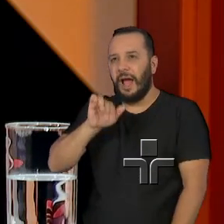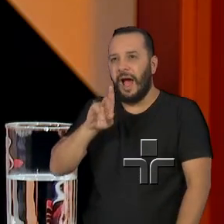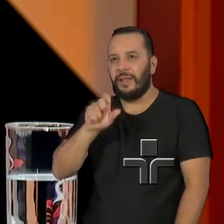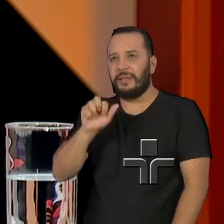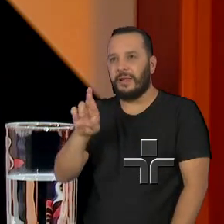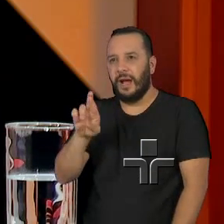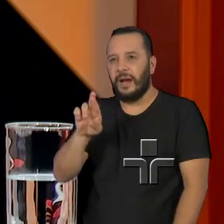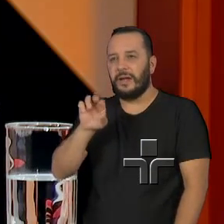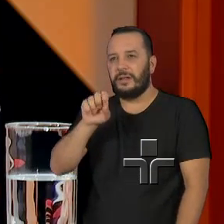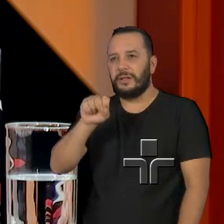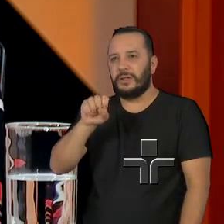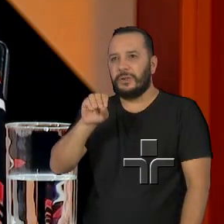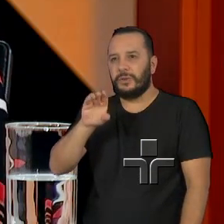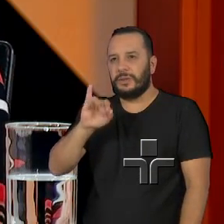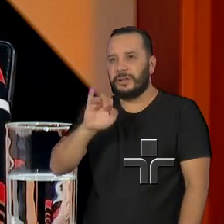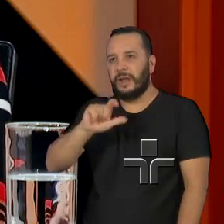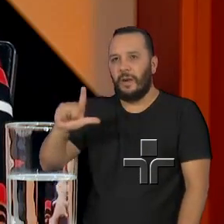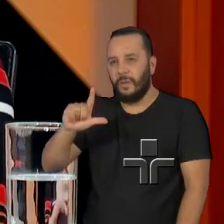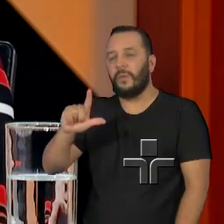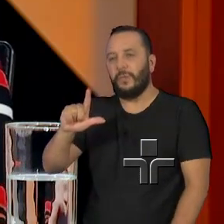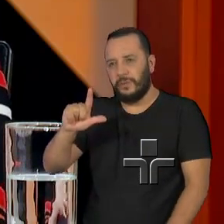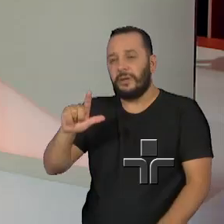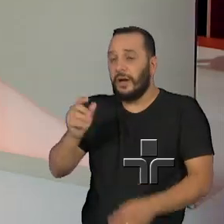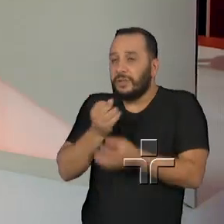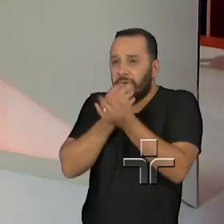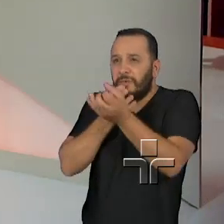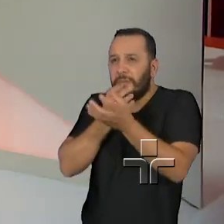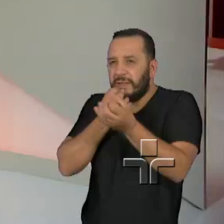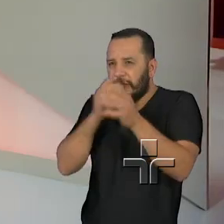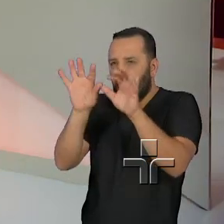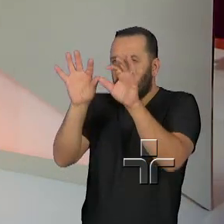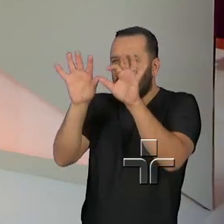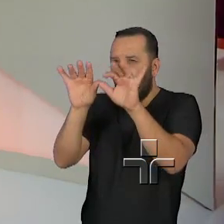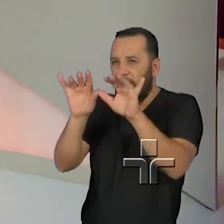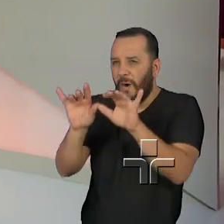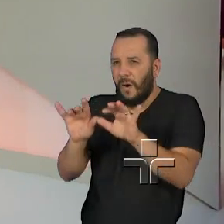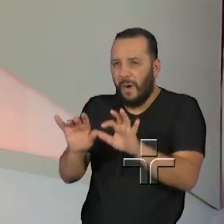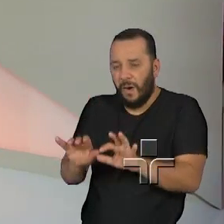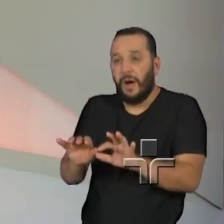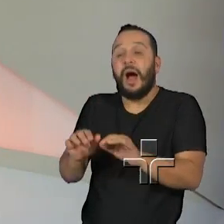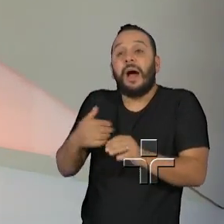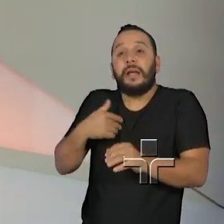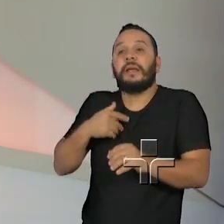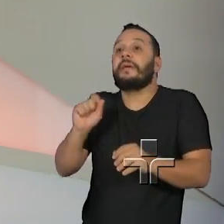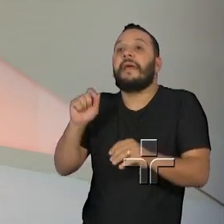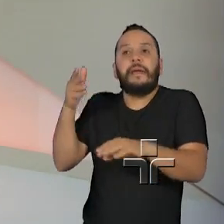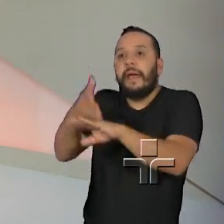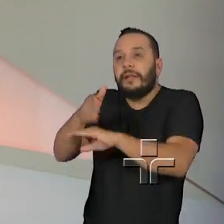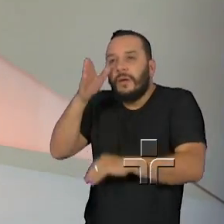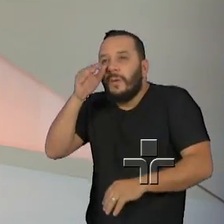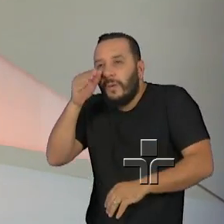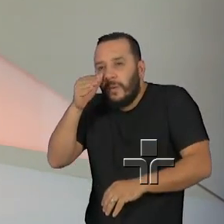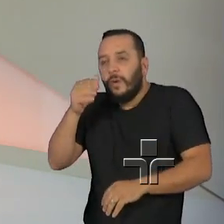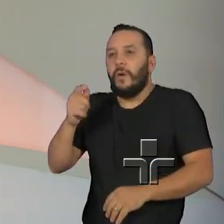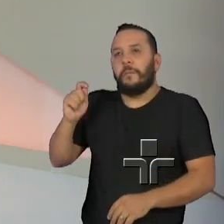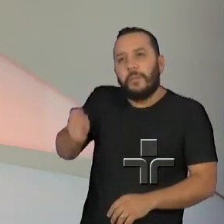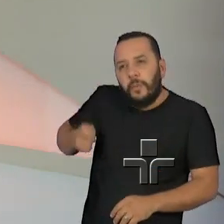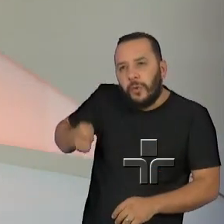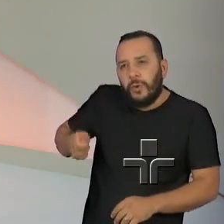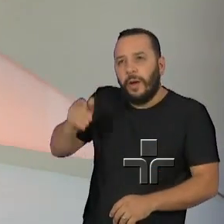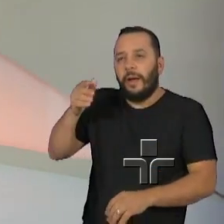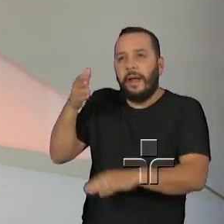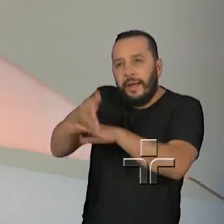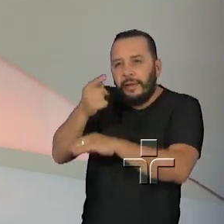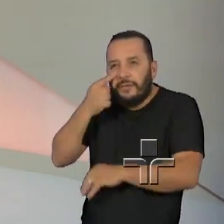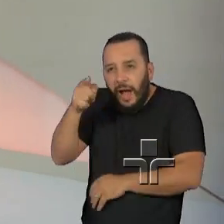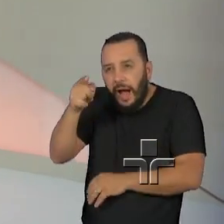ficam reservando-se o sigilo necessário, ficam disponíveis e acessíveis às promotorias, de forma que pode ser feito um intercâmbio